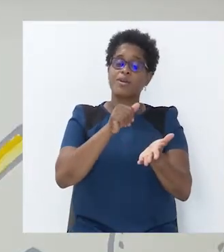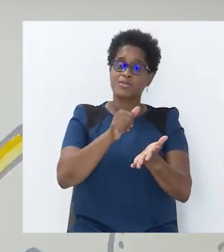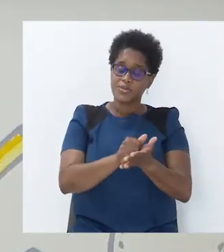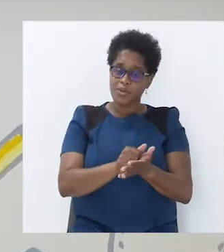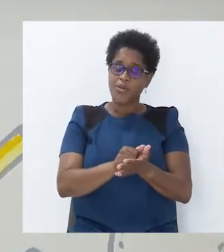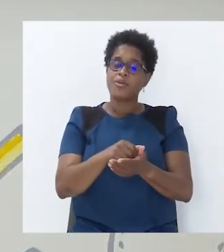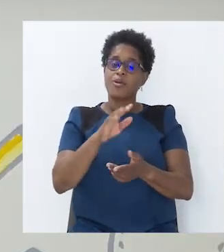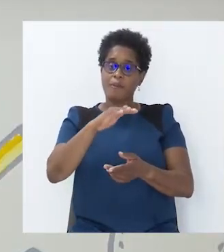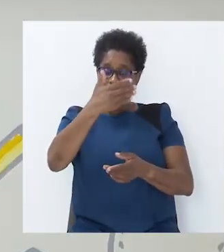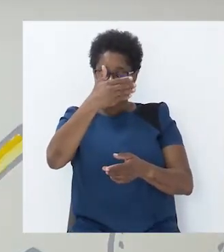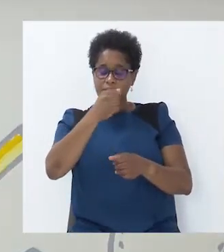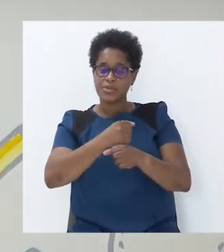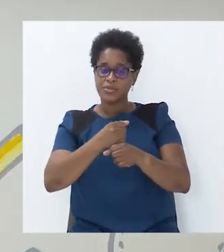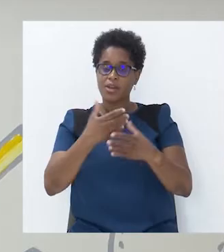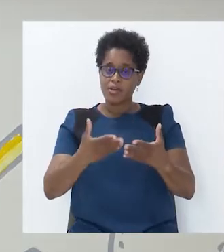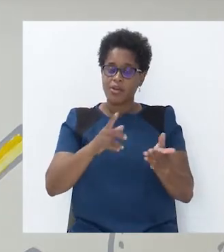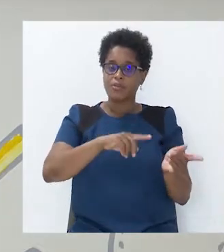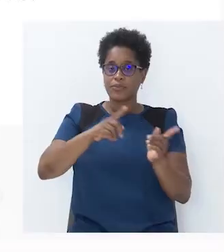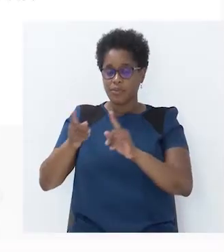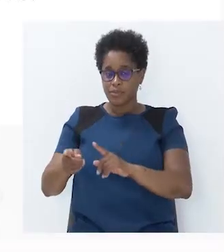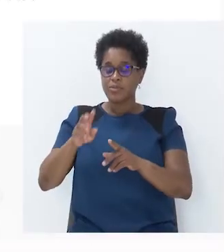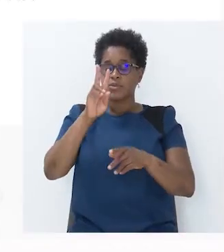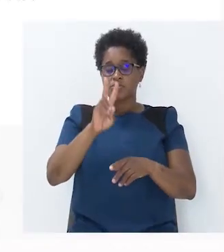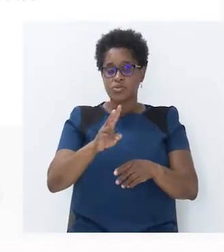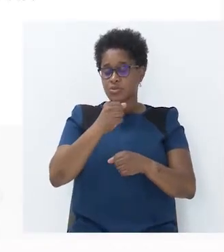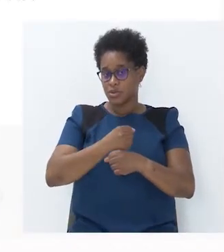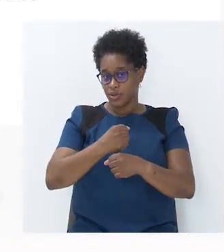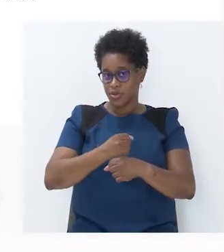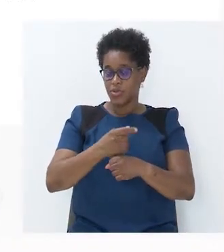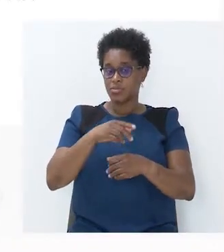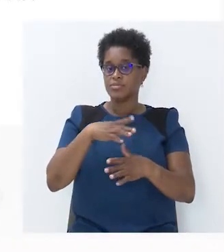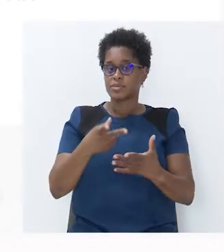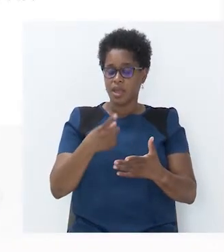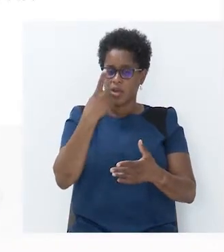exercício. Agora, vamos para o segundo exercício. Diz assim,